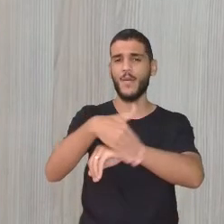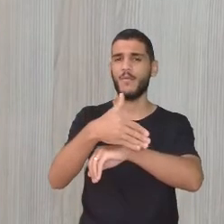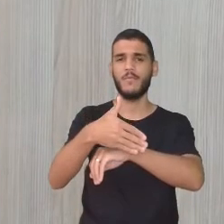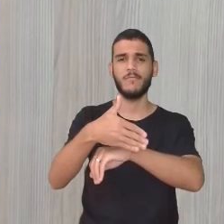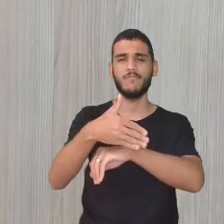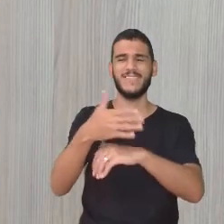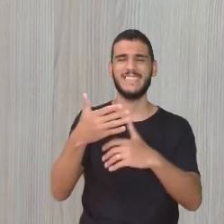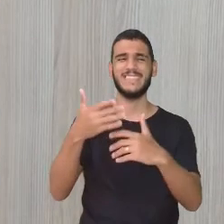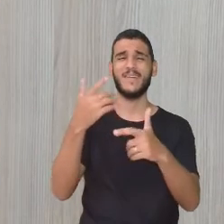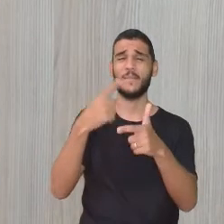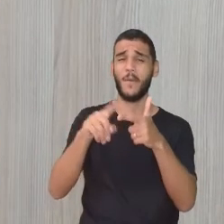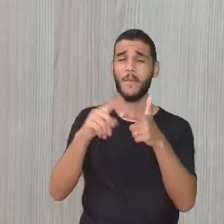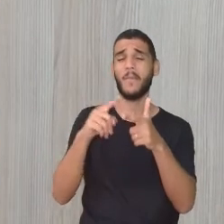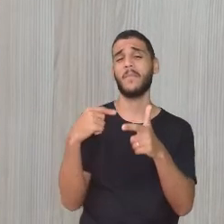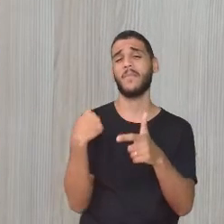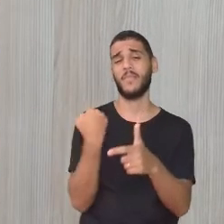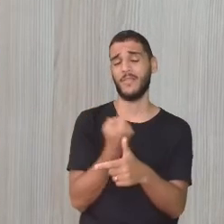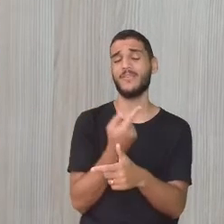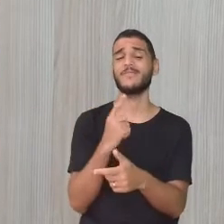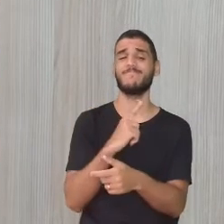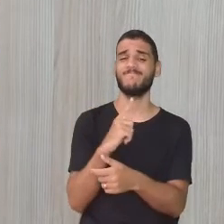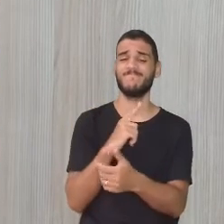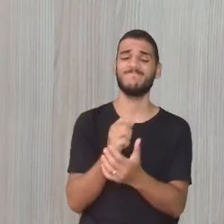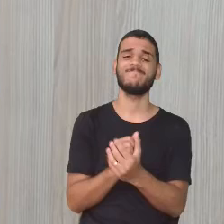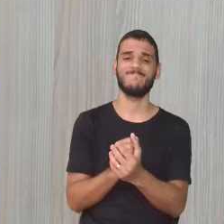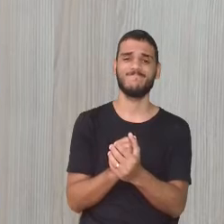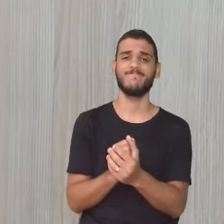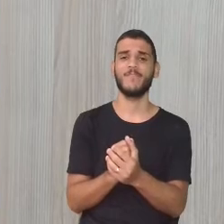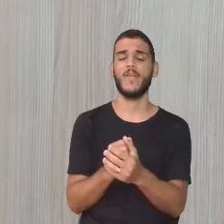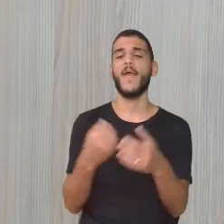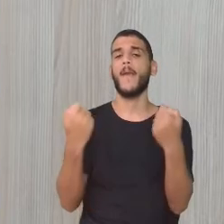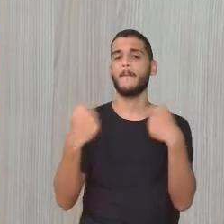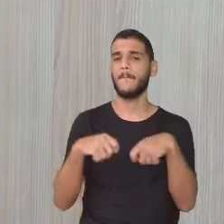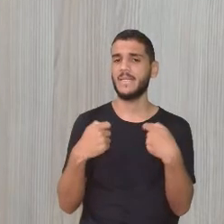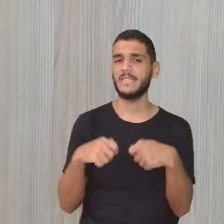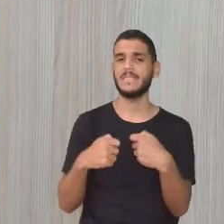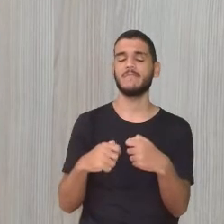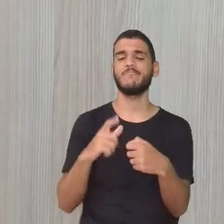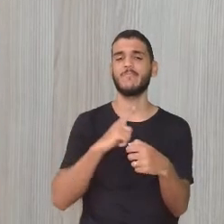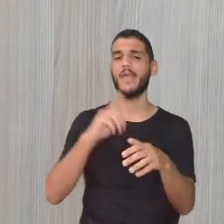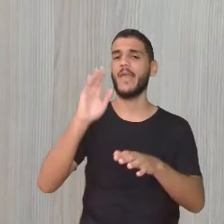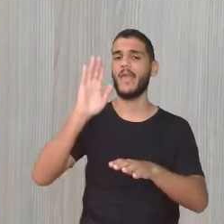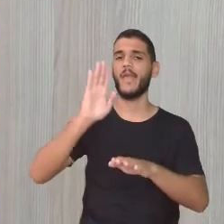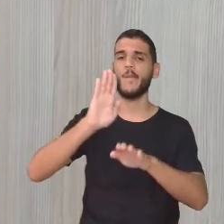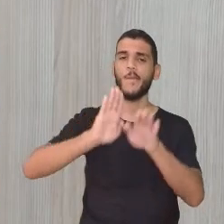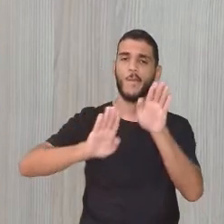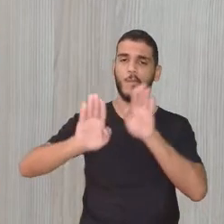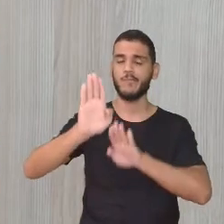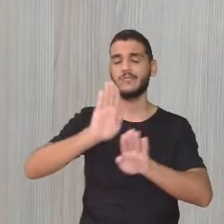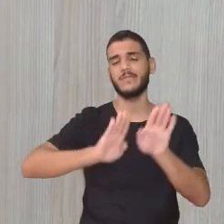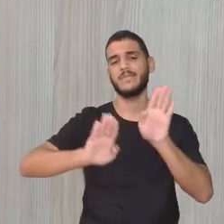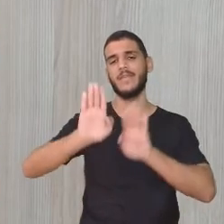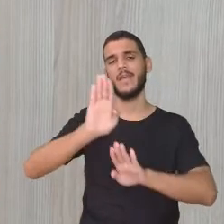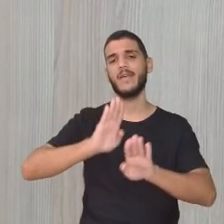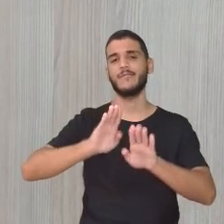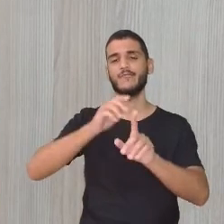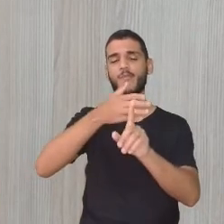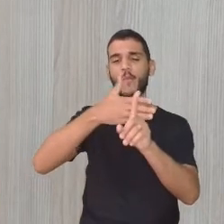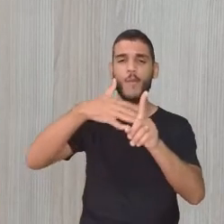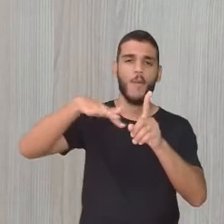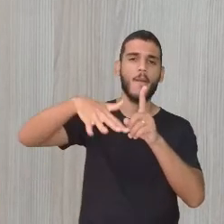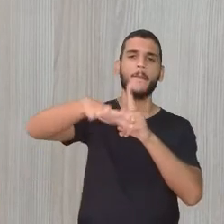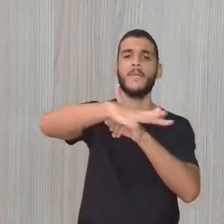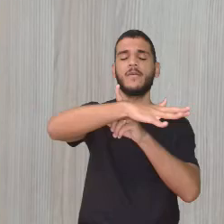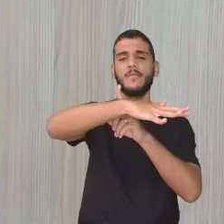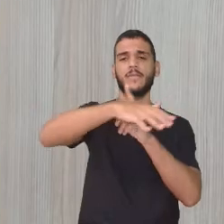se cada um pensa desse jeito, imagina a quantidade de lixo, né? De resíduos que a gente tá gerando. E